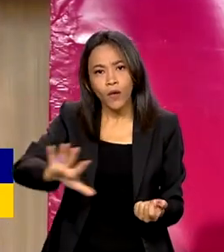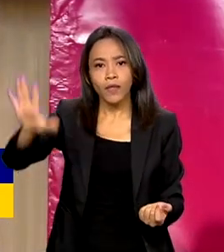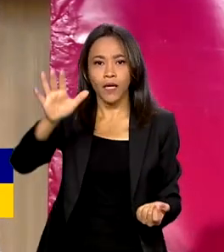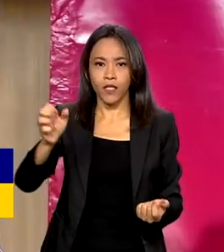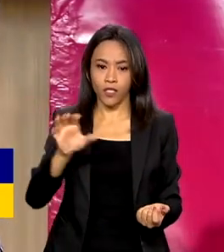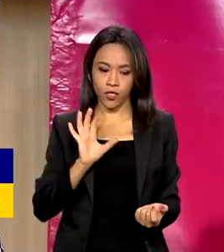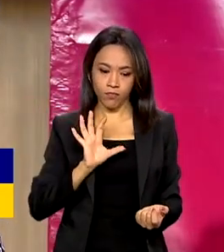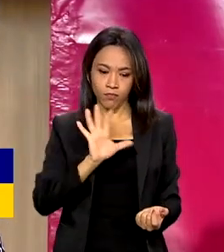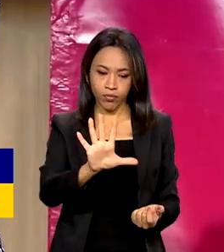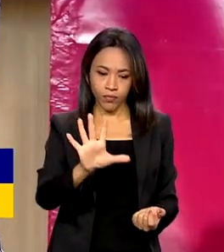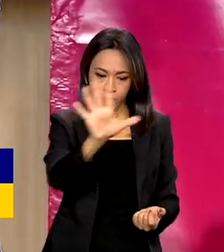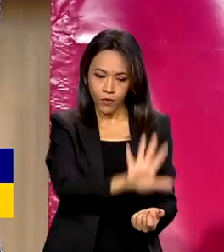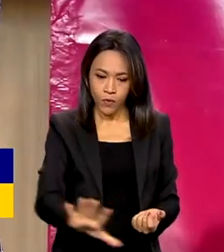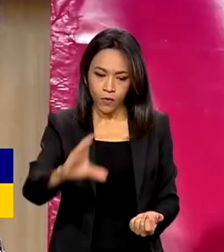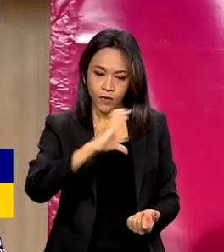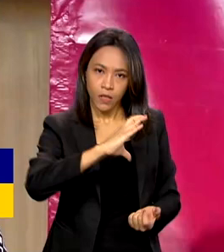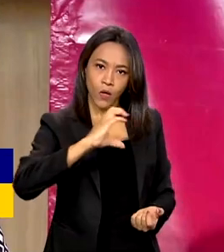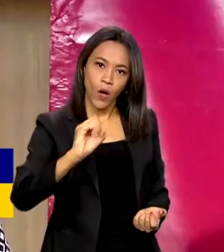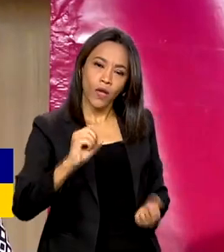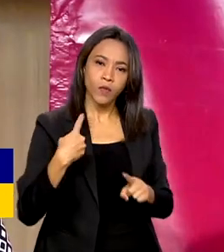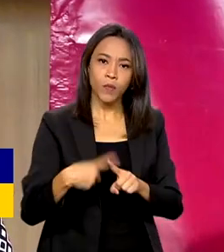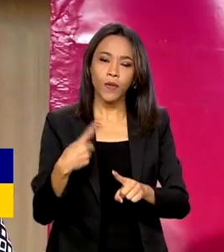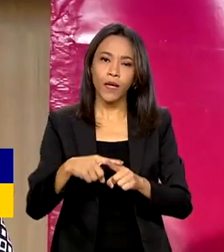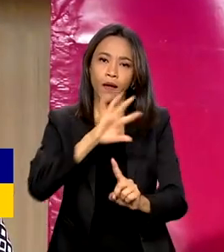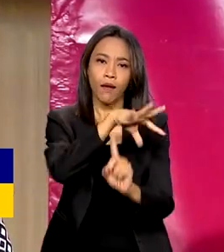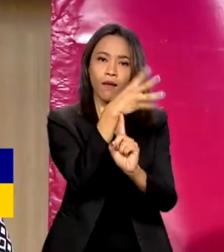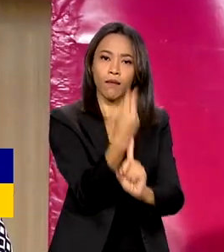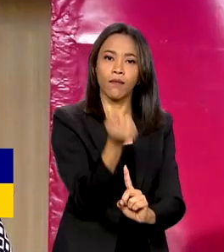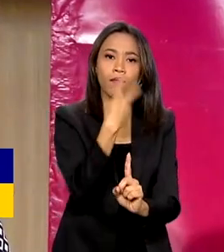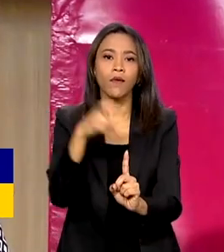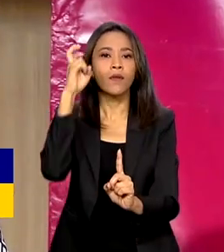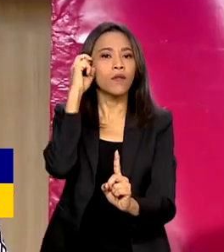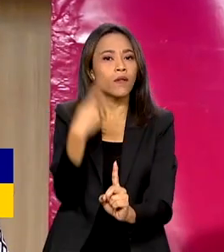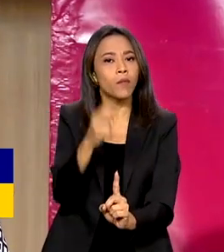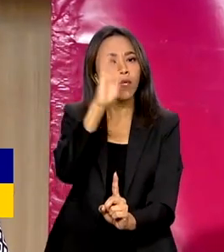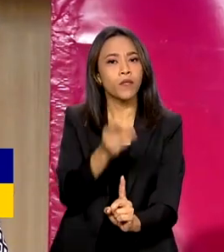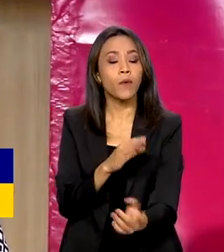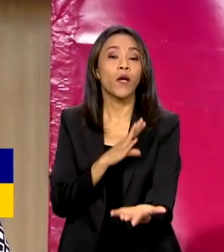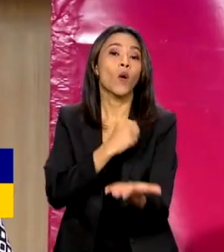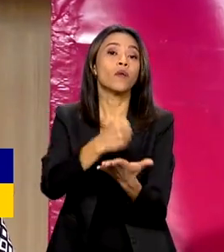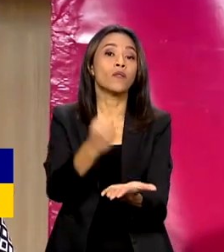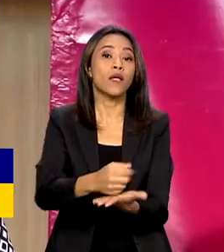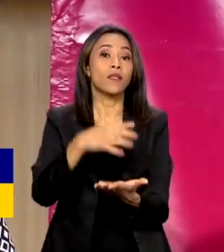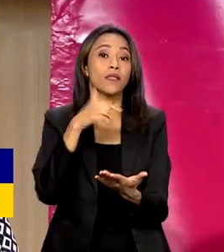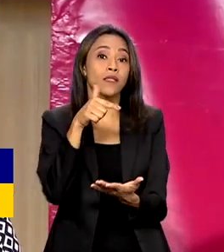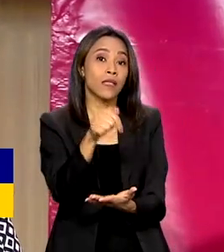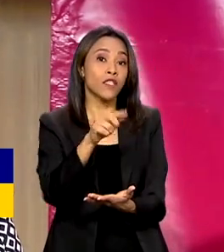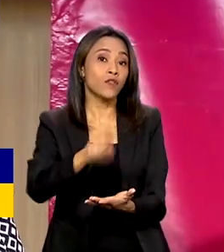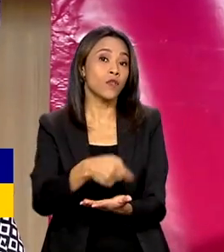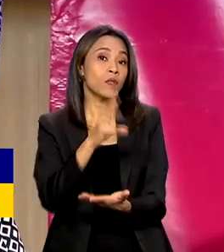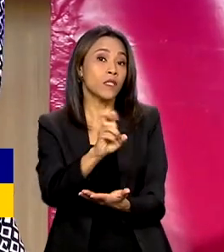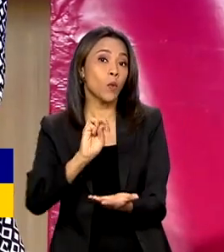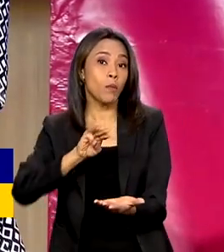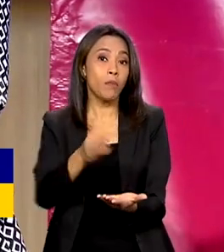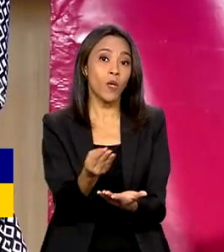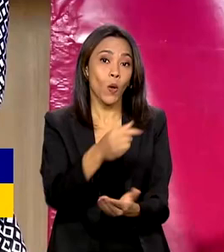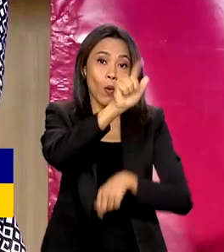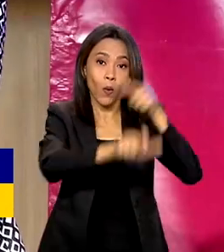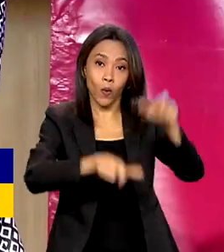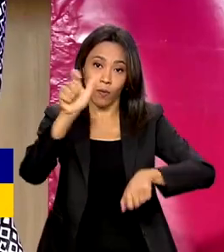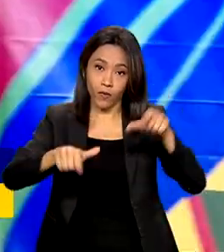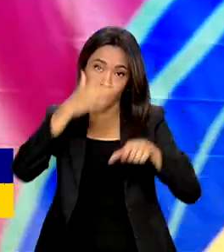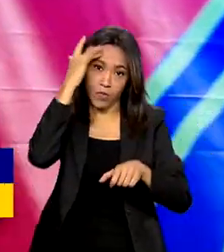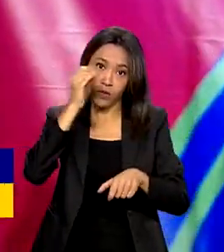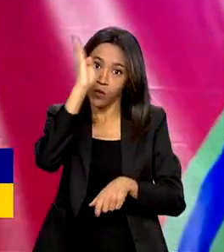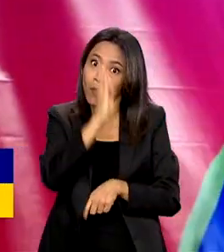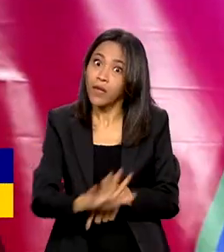centro-oeste, porque o setor artístico e cultural brasileiro emprega 7,5 milhões de trabalhadoras e trabalhadoras no Brasil